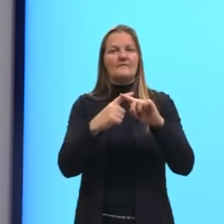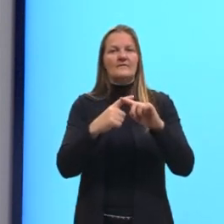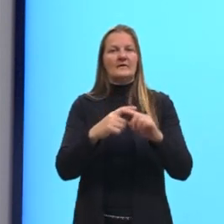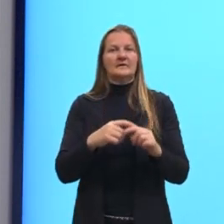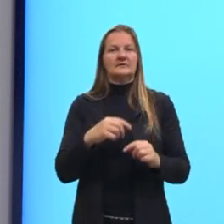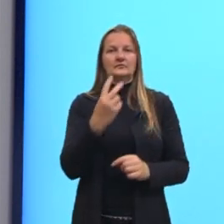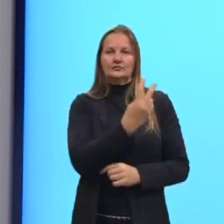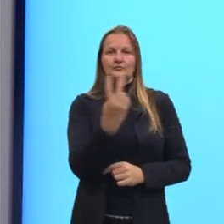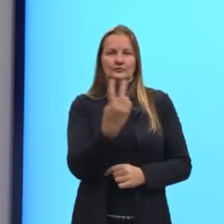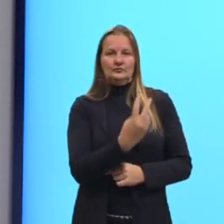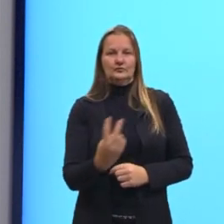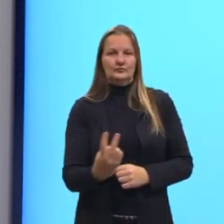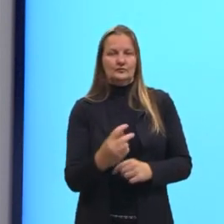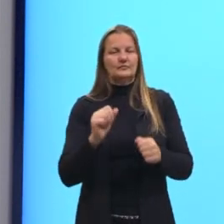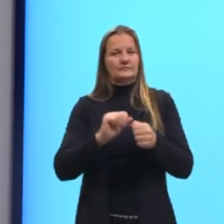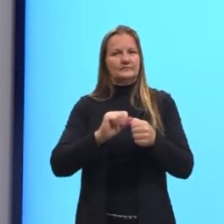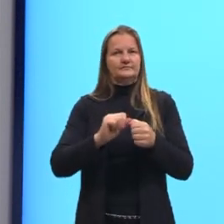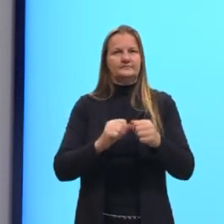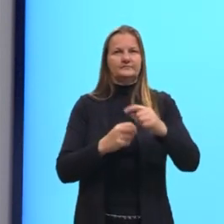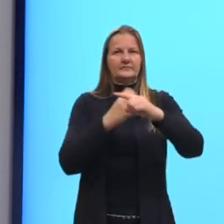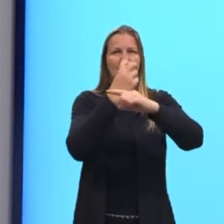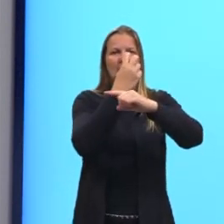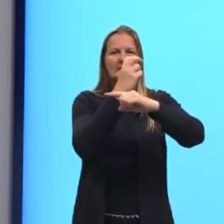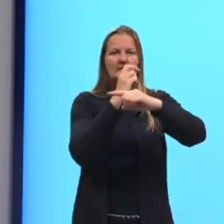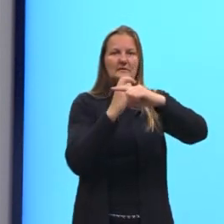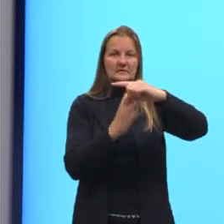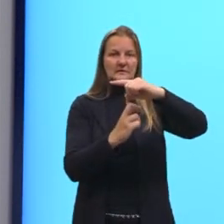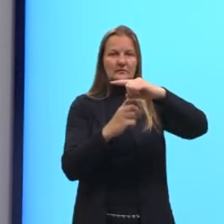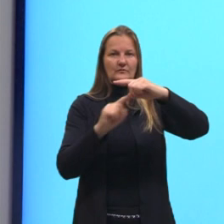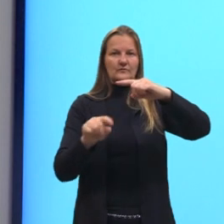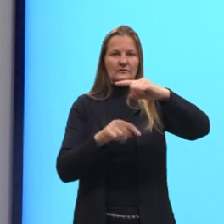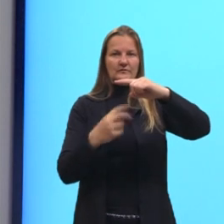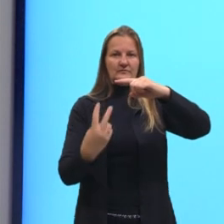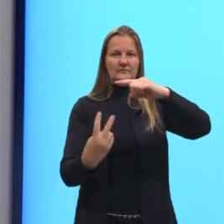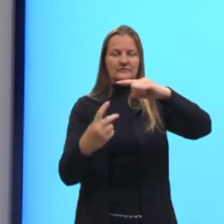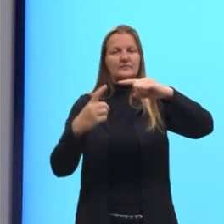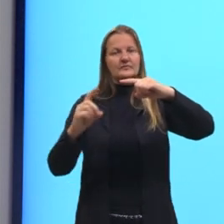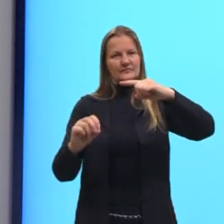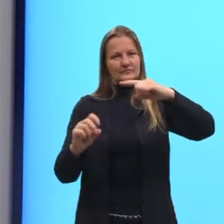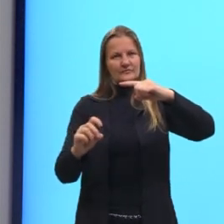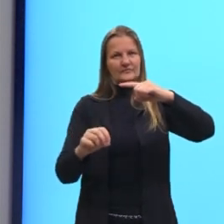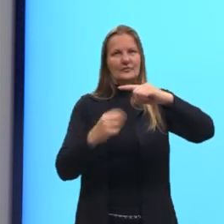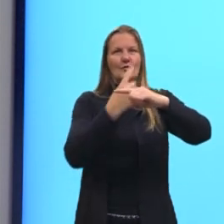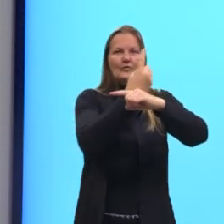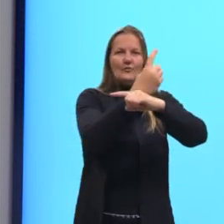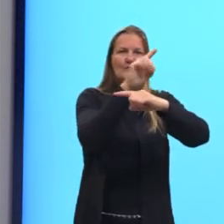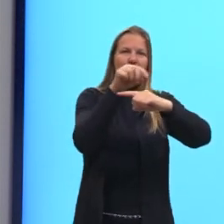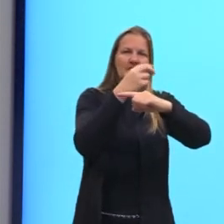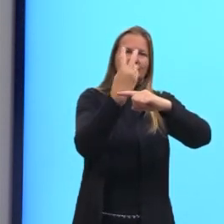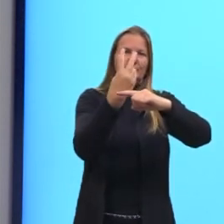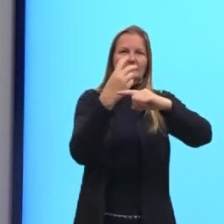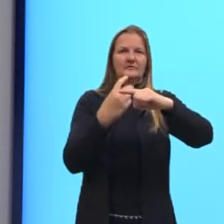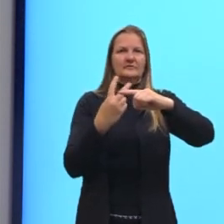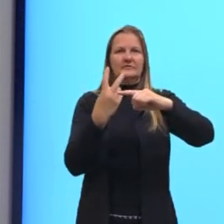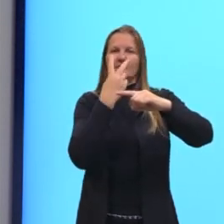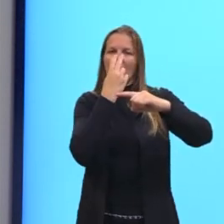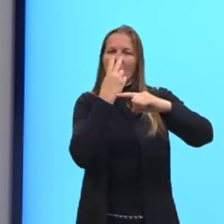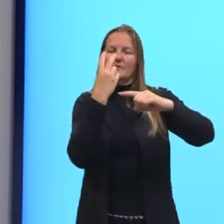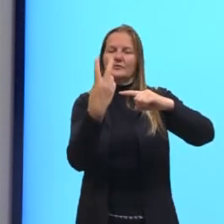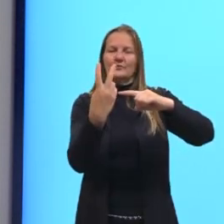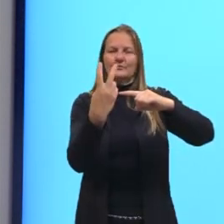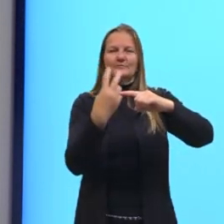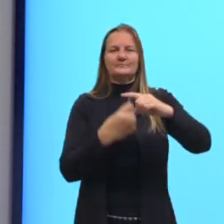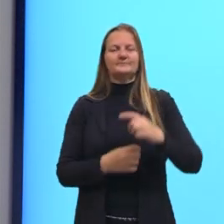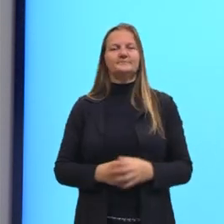nos dois, né? Então, se o 5 eu multipliquei por 2 e cheguei em 10, 1 vezes 2 é 2.